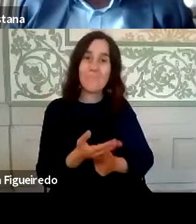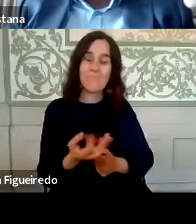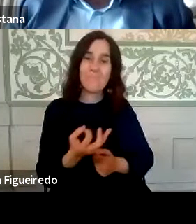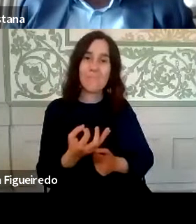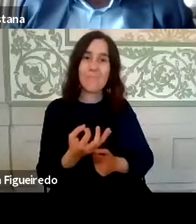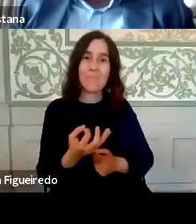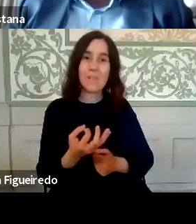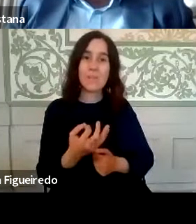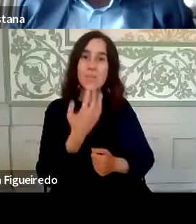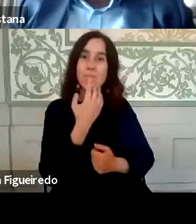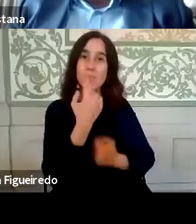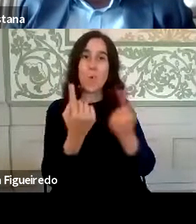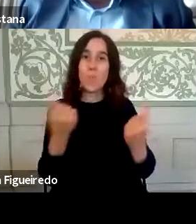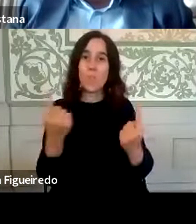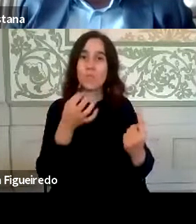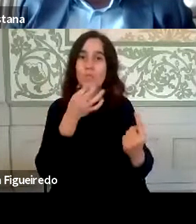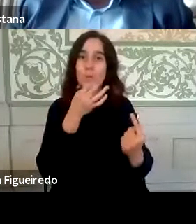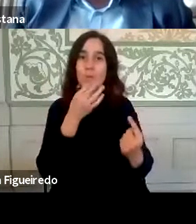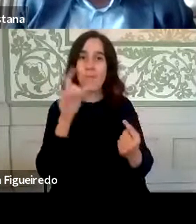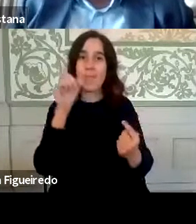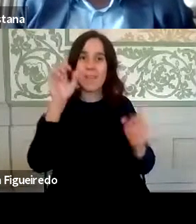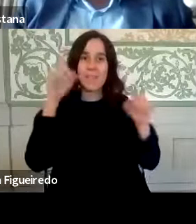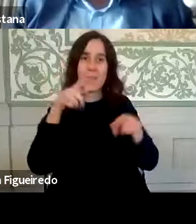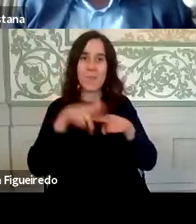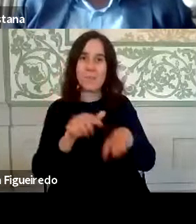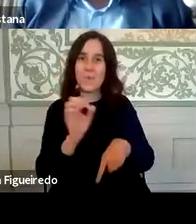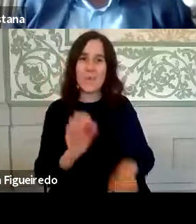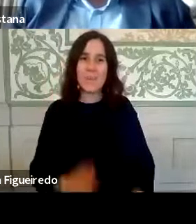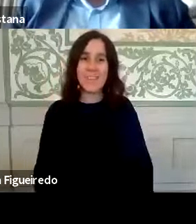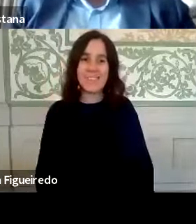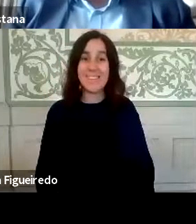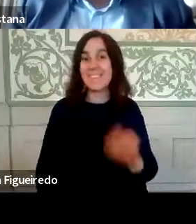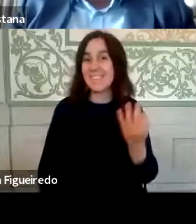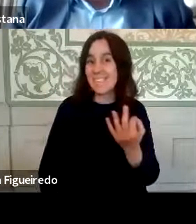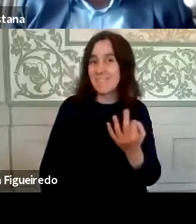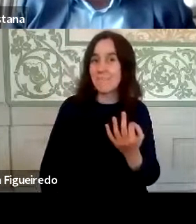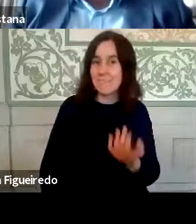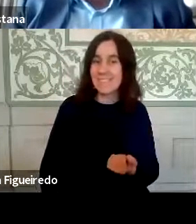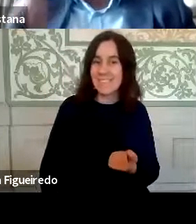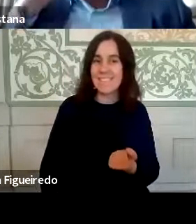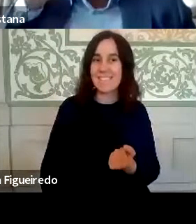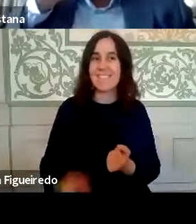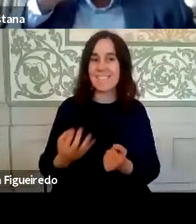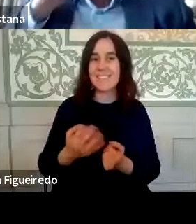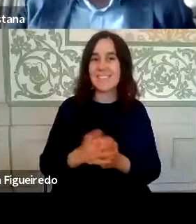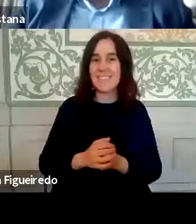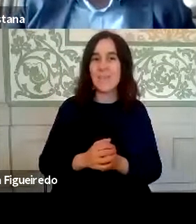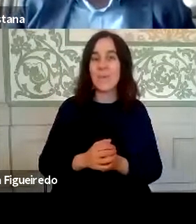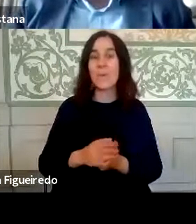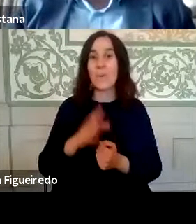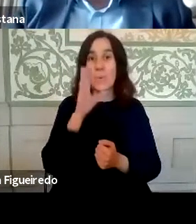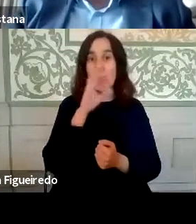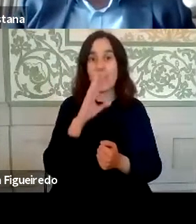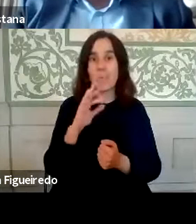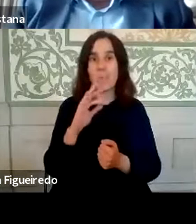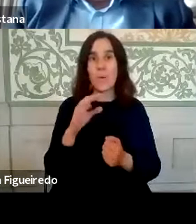pode falar uma pessoa de cada vez e, portanto, ninguém lhes interrompe. Exatamente. Eu começo a ver muita gente na